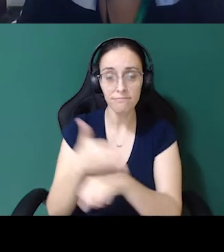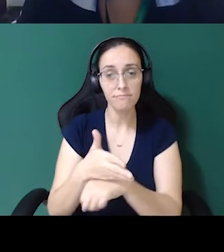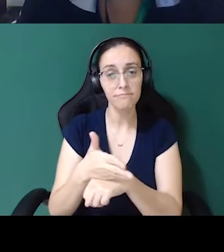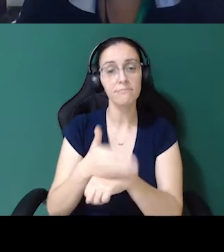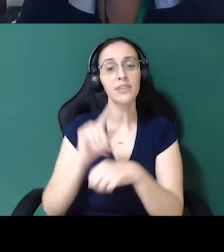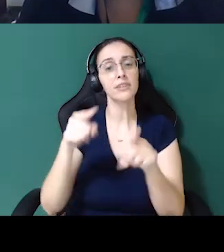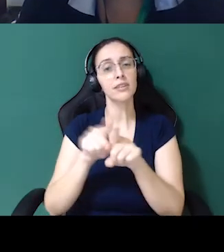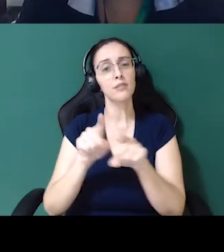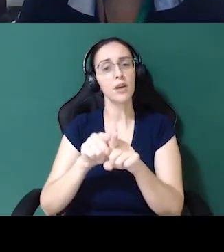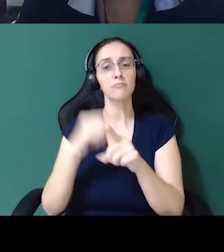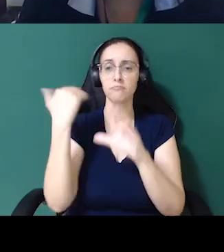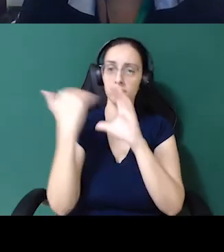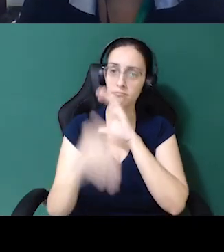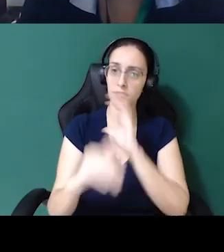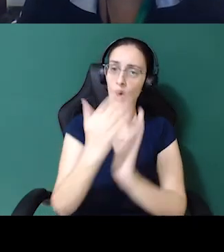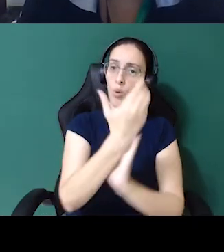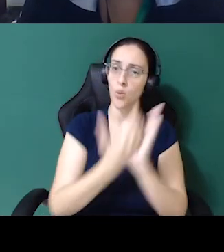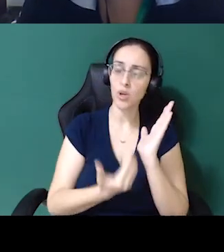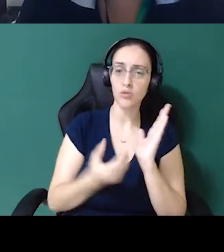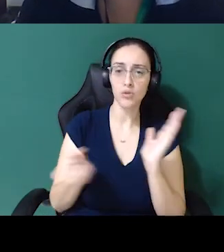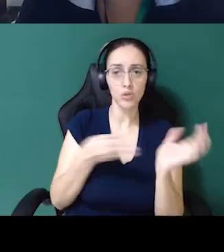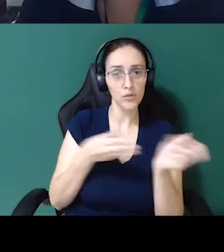mandar, submeter o seu currículo para atualização,